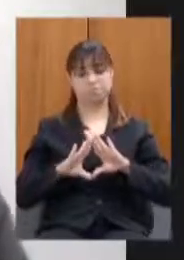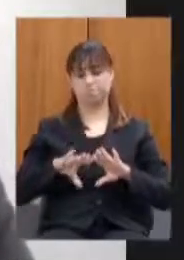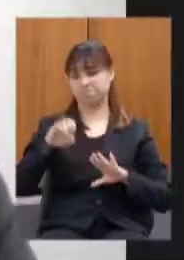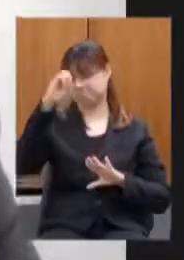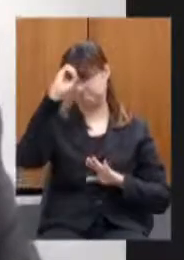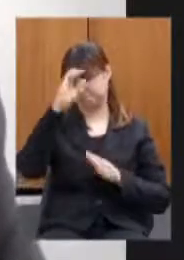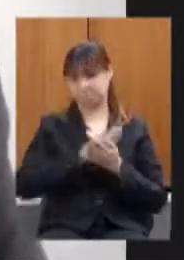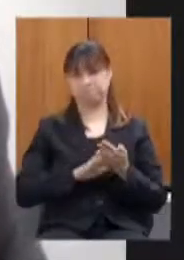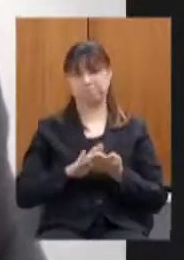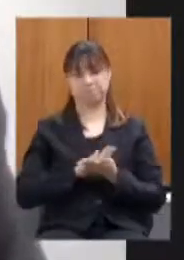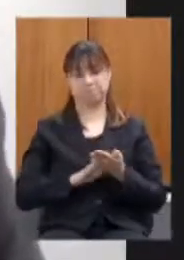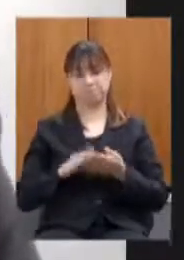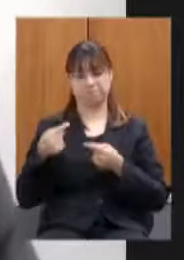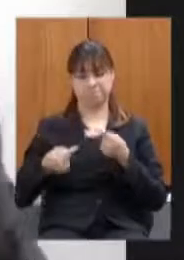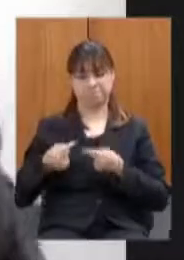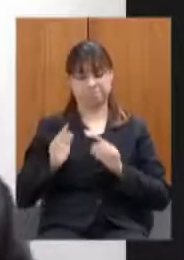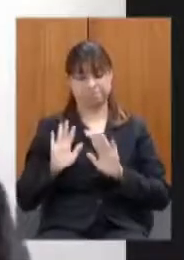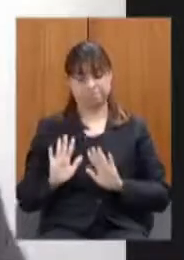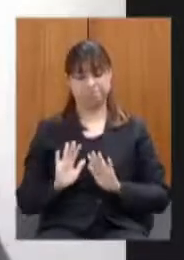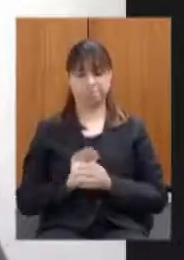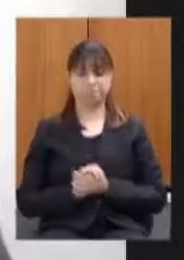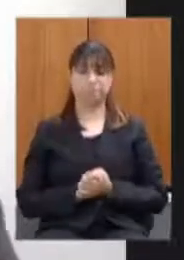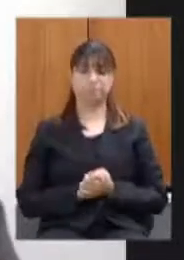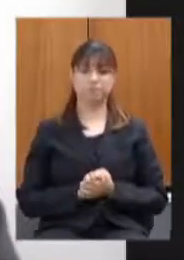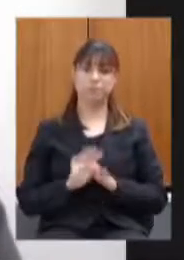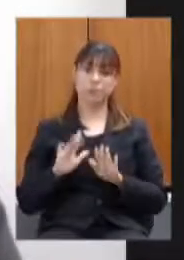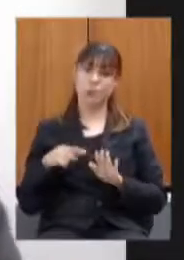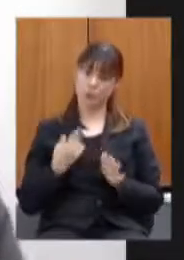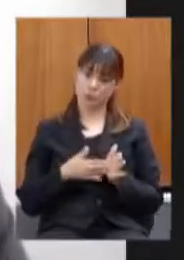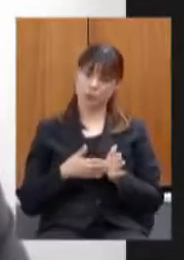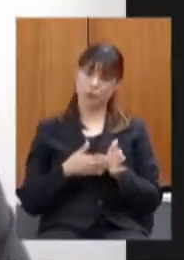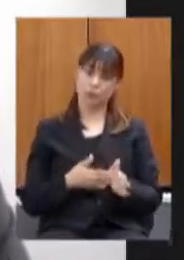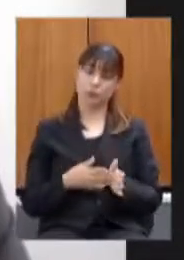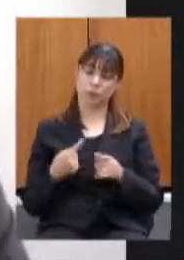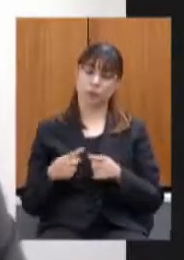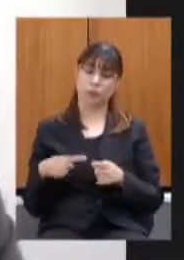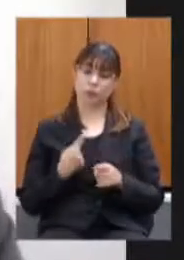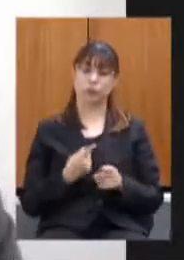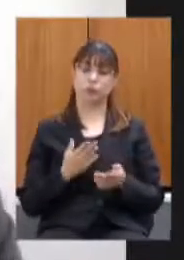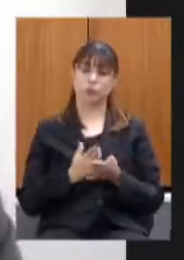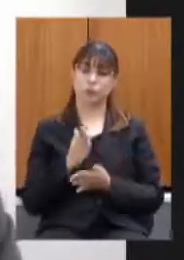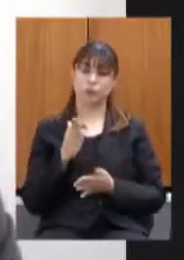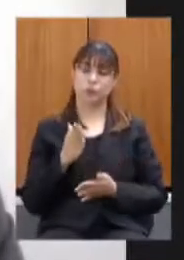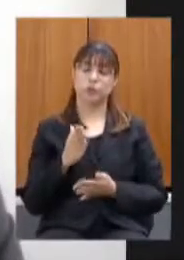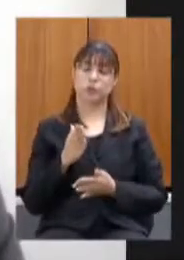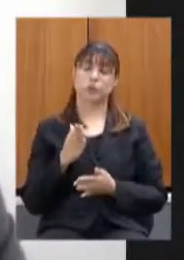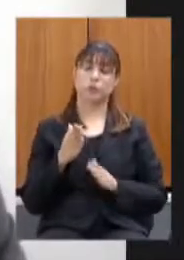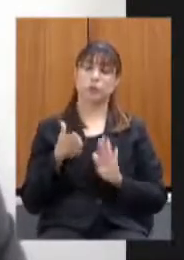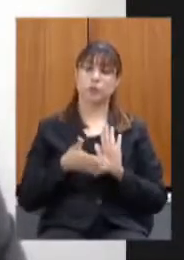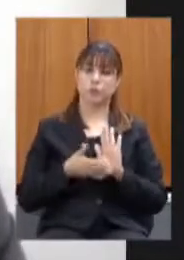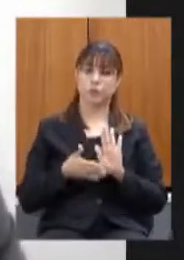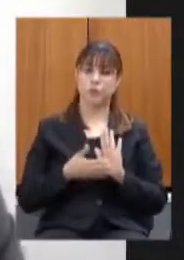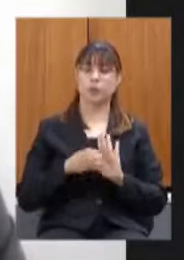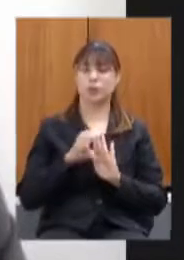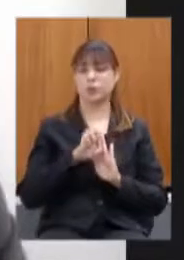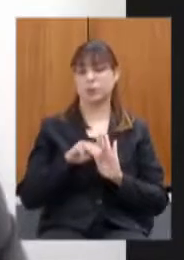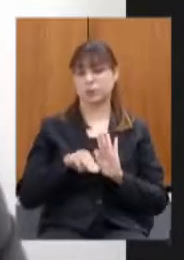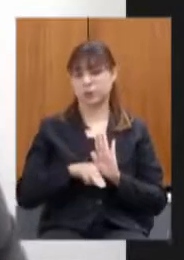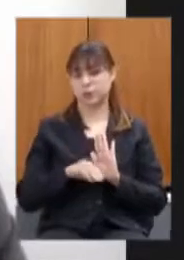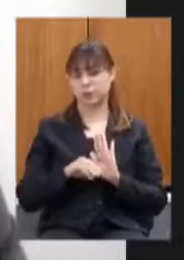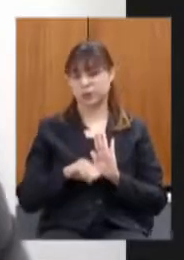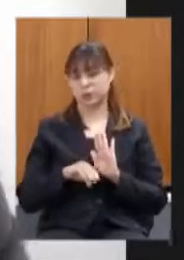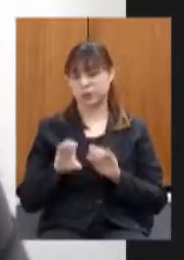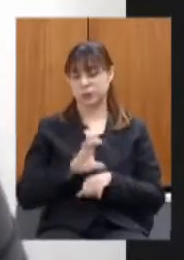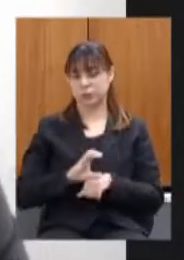mas nós acompanharemos porque nós vamos aprovar uma proposta de emenda constitucional qualquer recurso que for aprovado